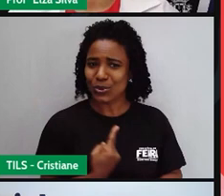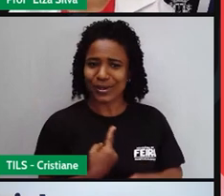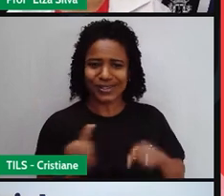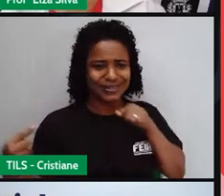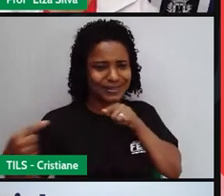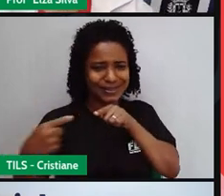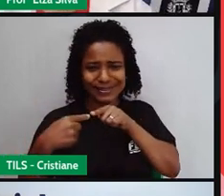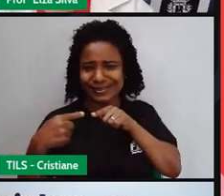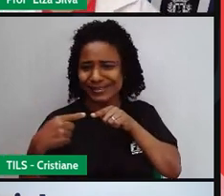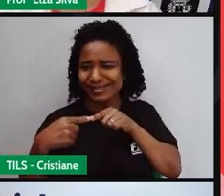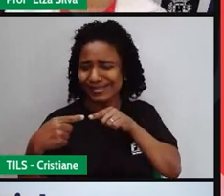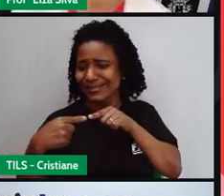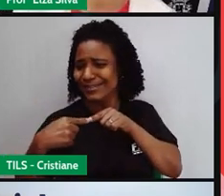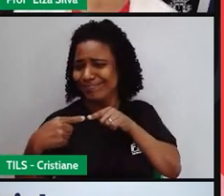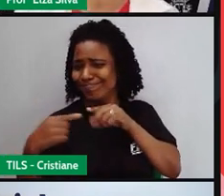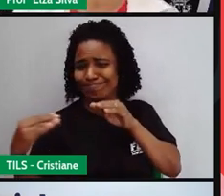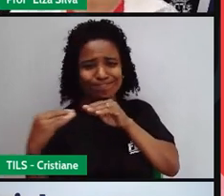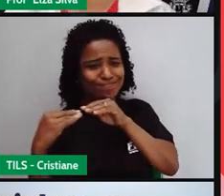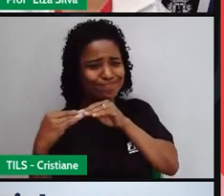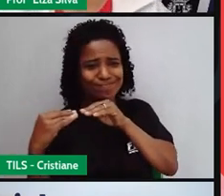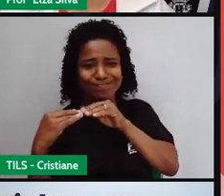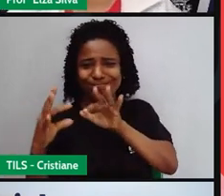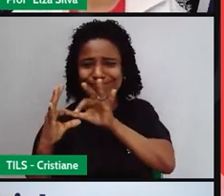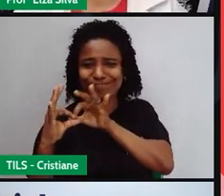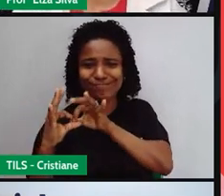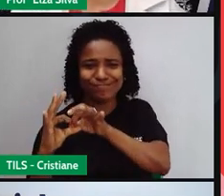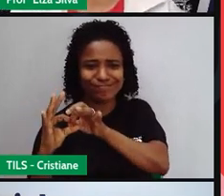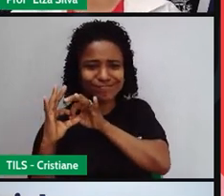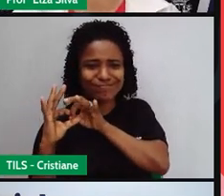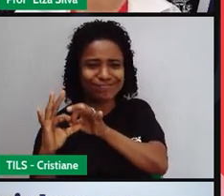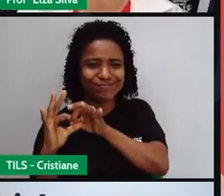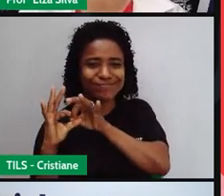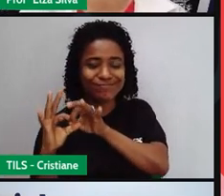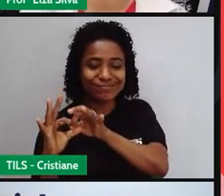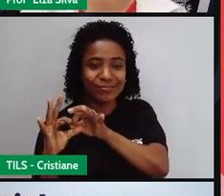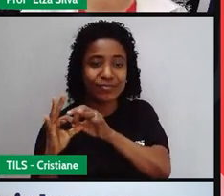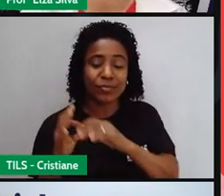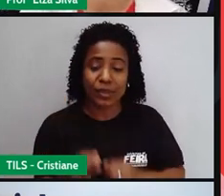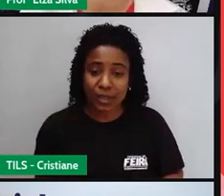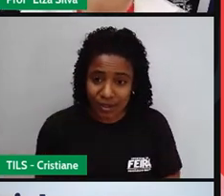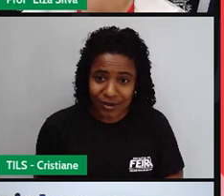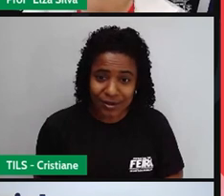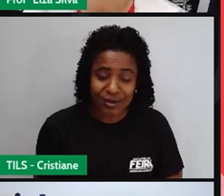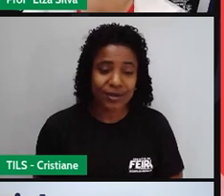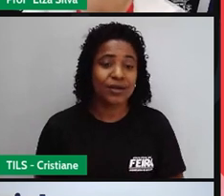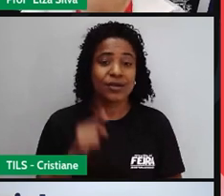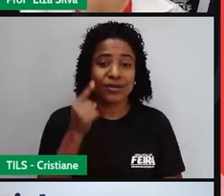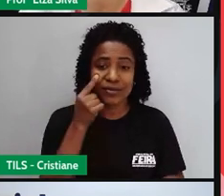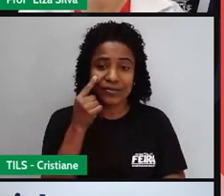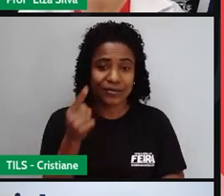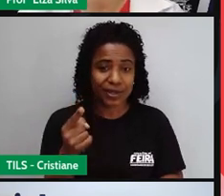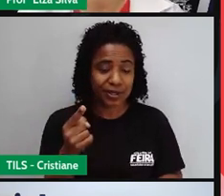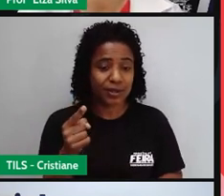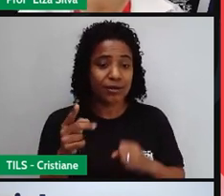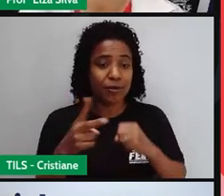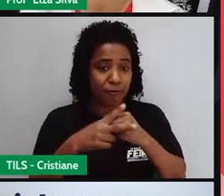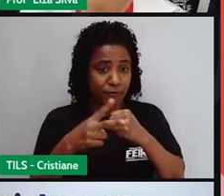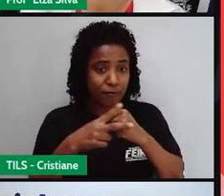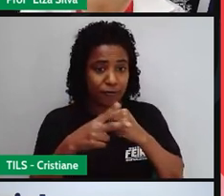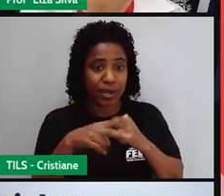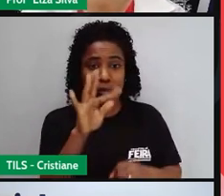para o outro. Observem que nessas duas orações a gente percebe o uso do verbo to be, lembra dele?